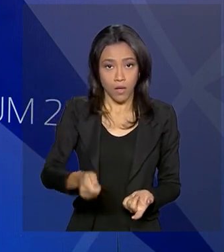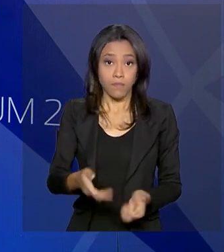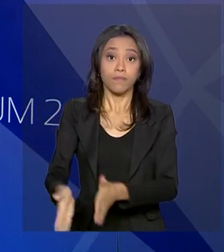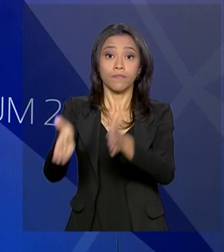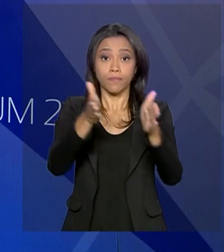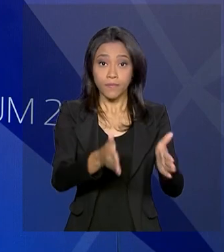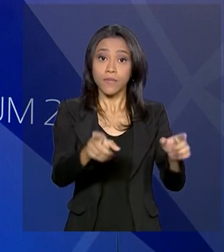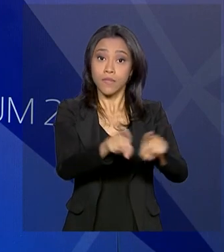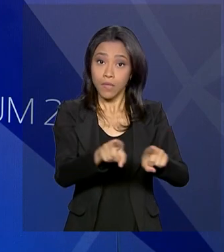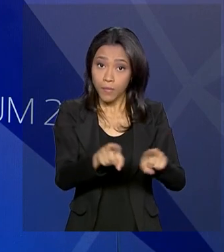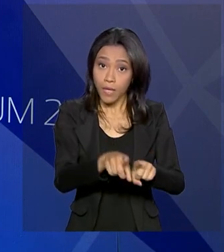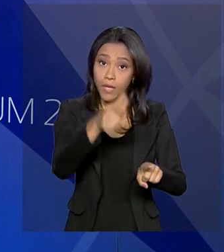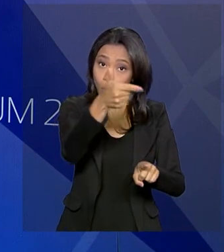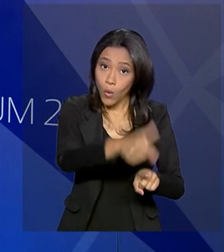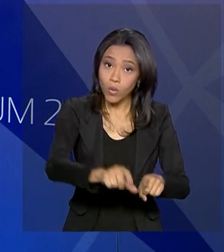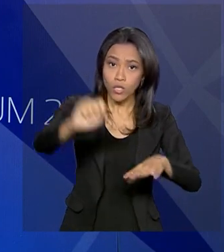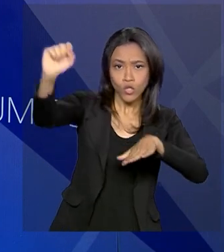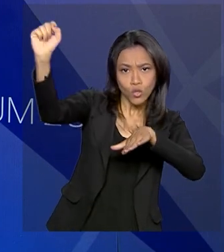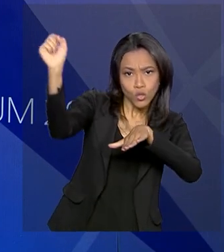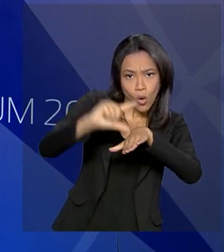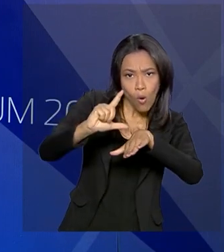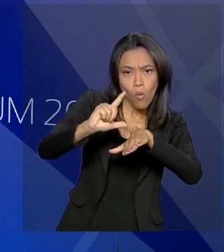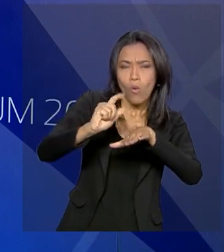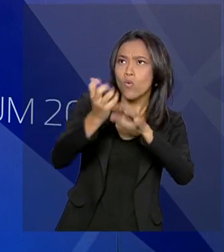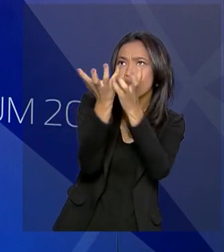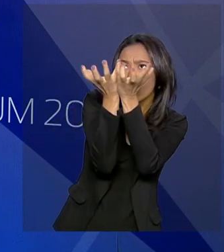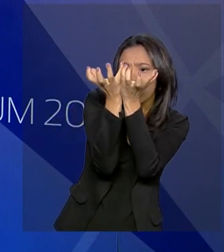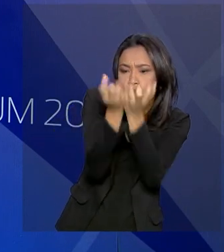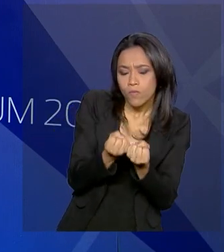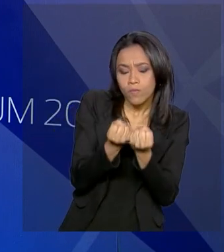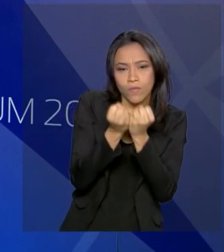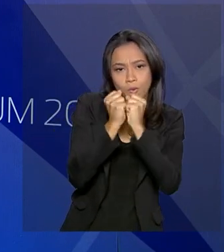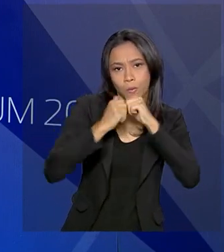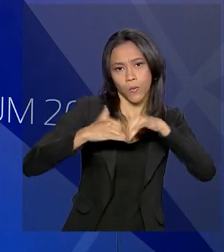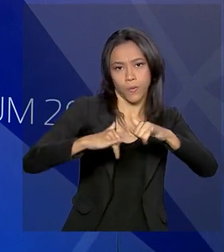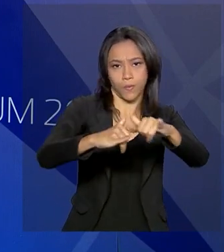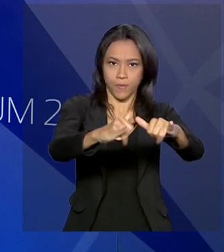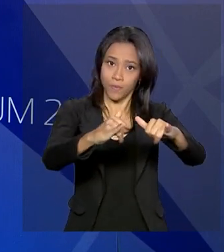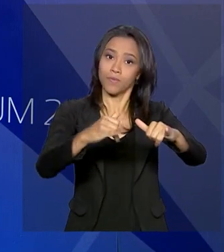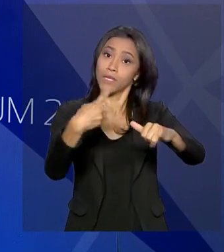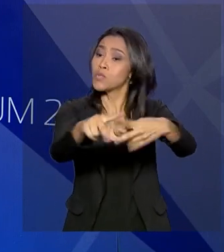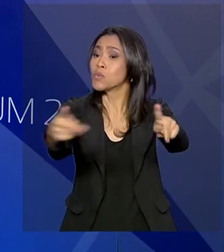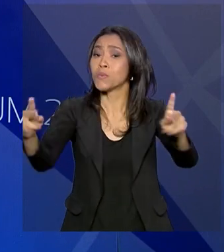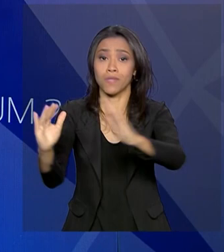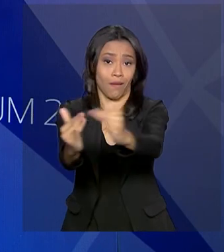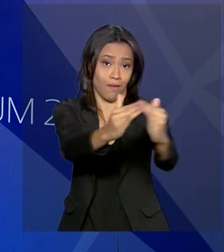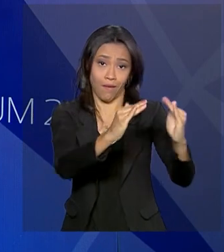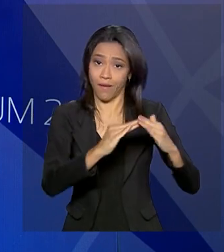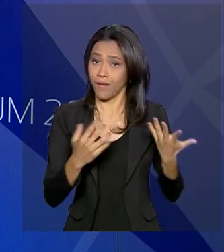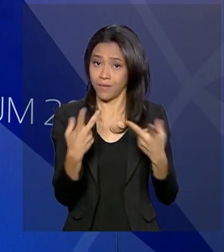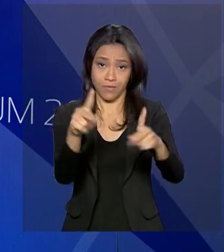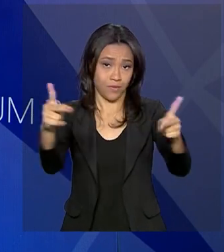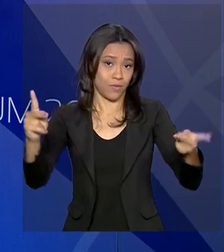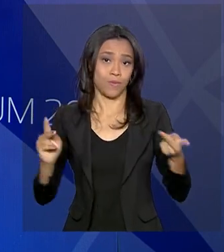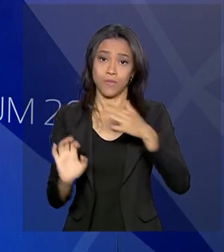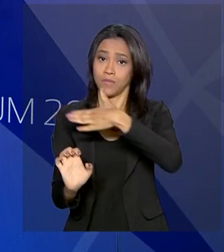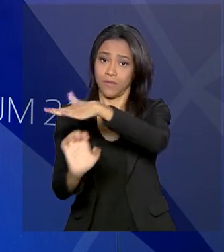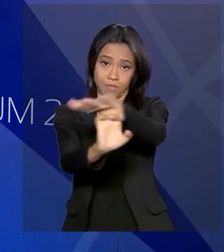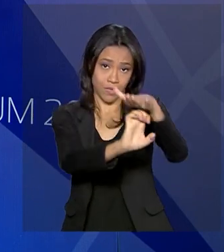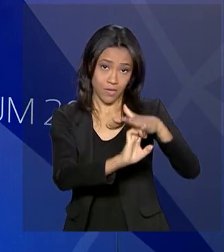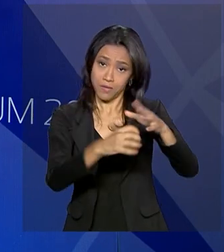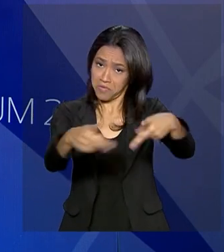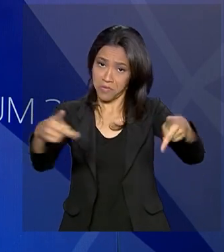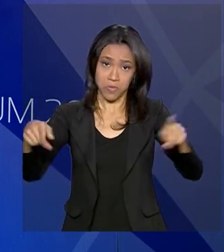pela geração distribuída solar fotovoltaica, contratada pelos próprios consumidores, nas suas casas, nas suas empresas e nas suas